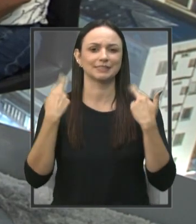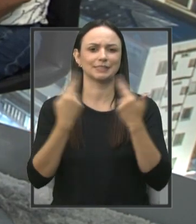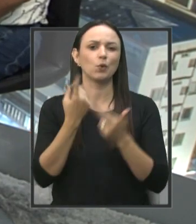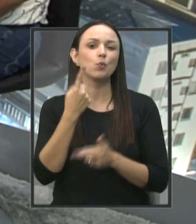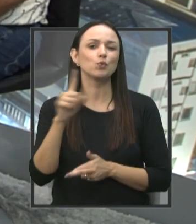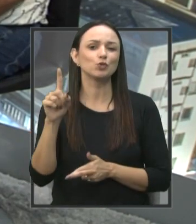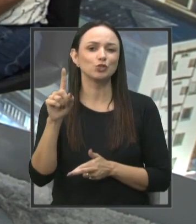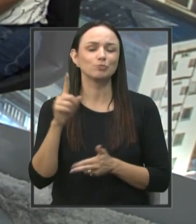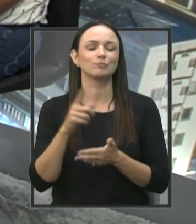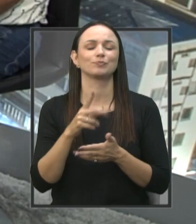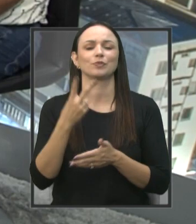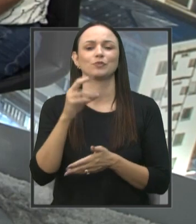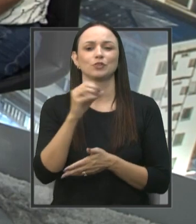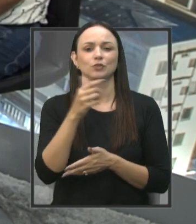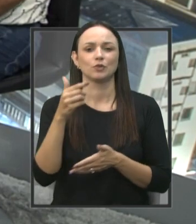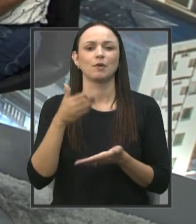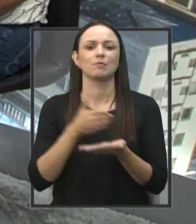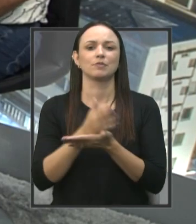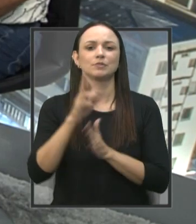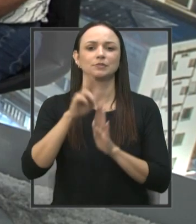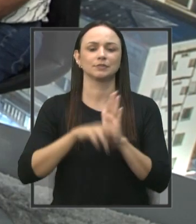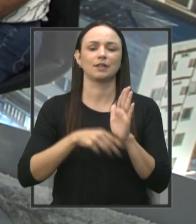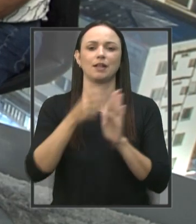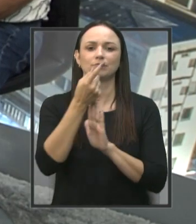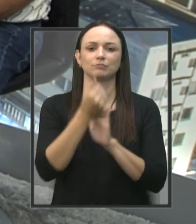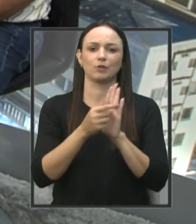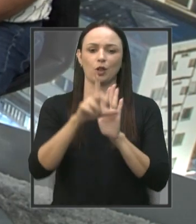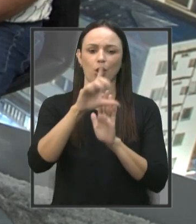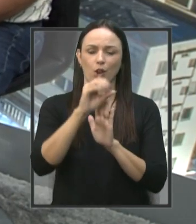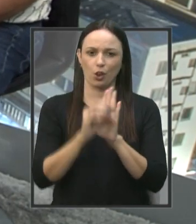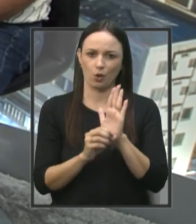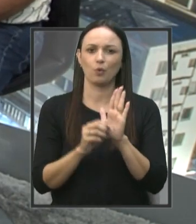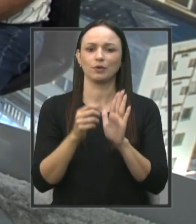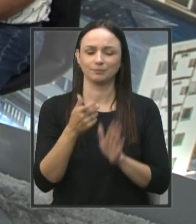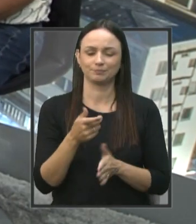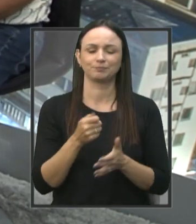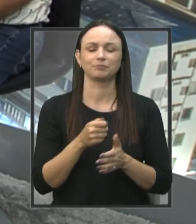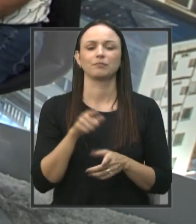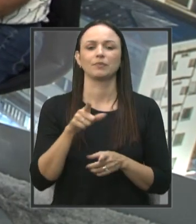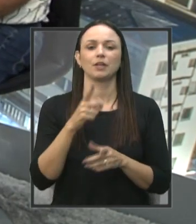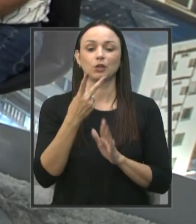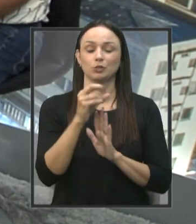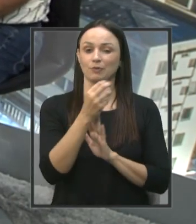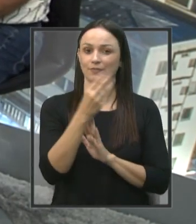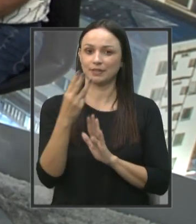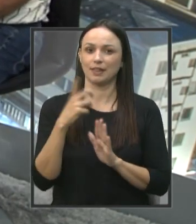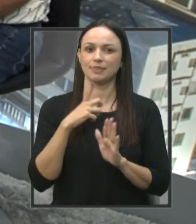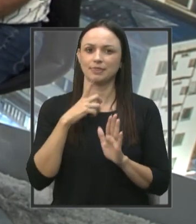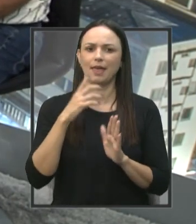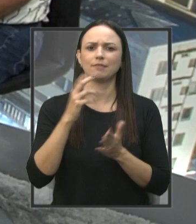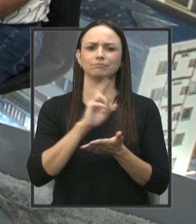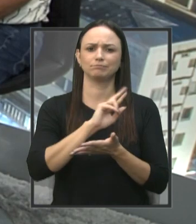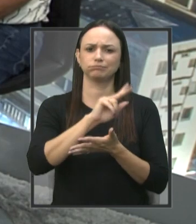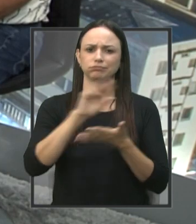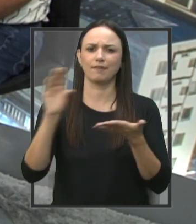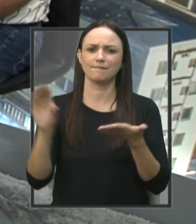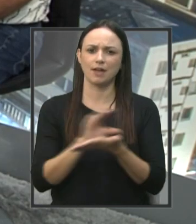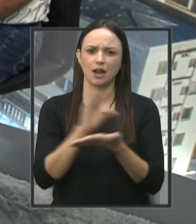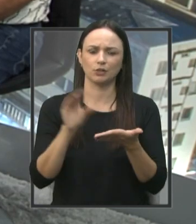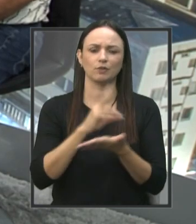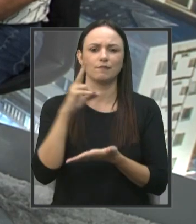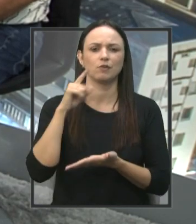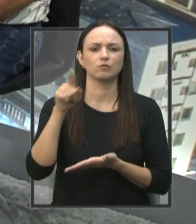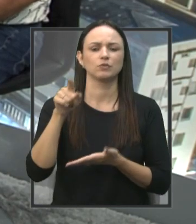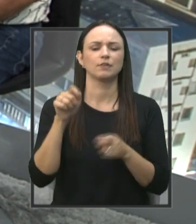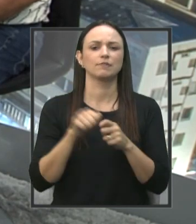2022 a aprovação da redação final da lei orçamentária de 23. E na LOA temos diversas emendas dos senhores vereadores.